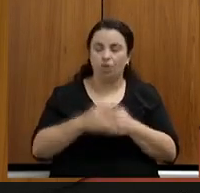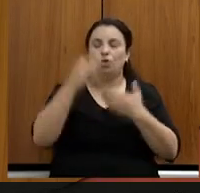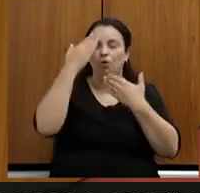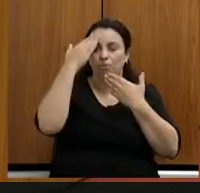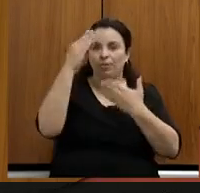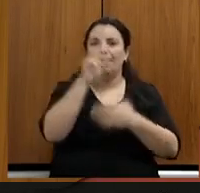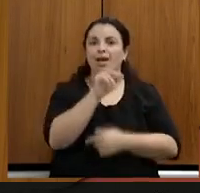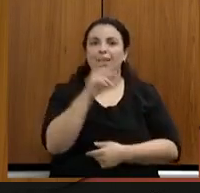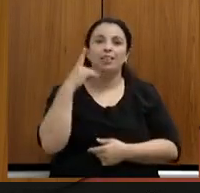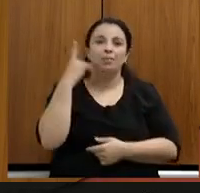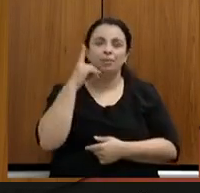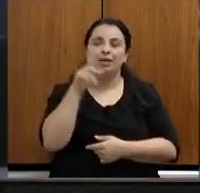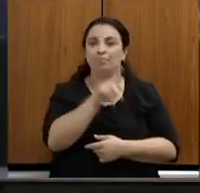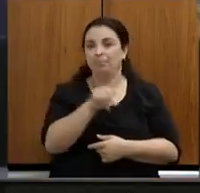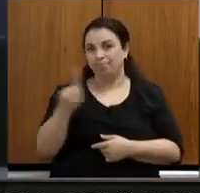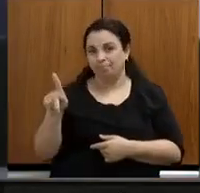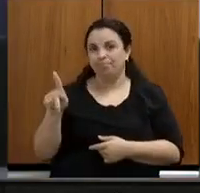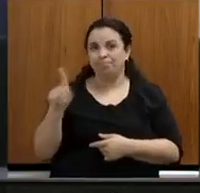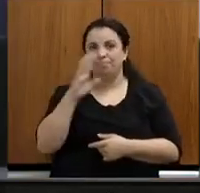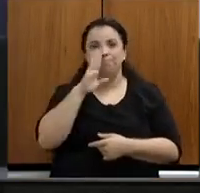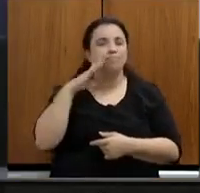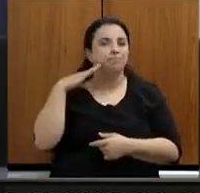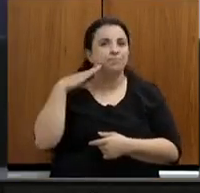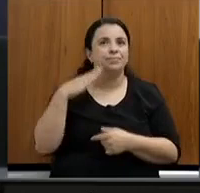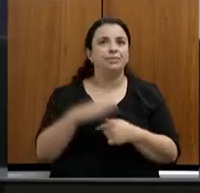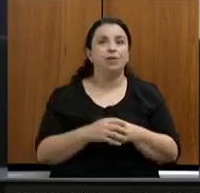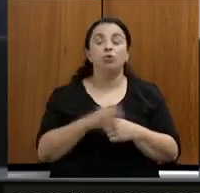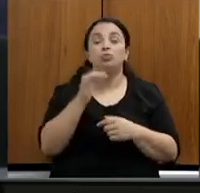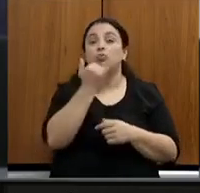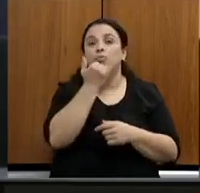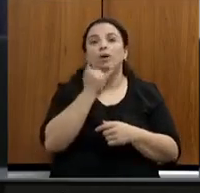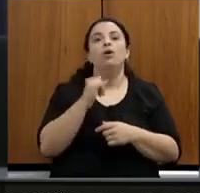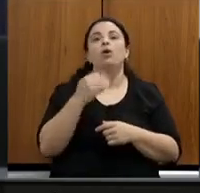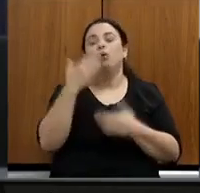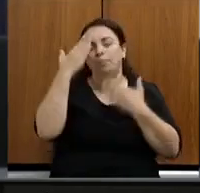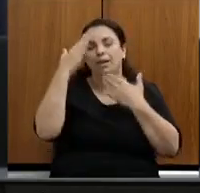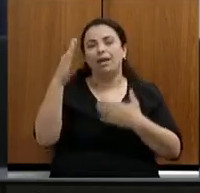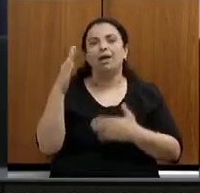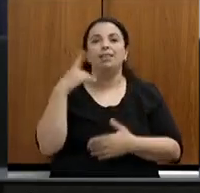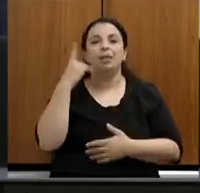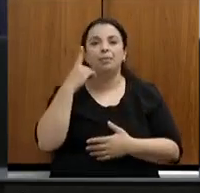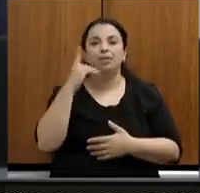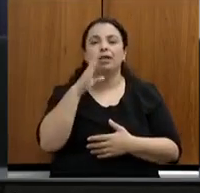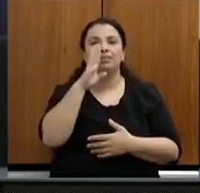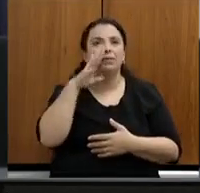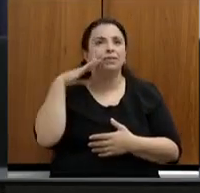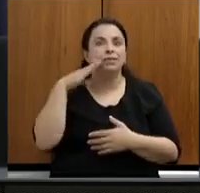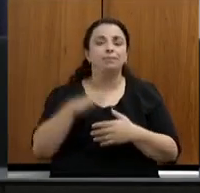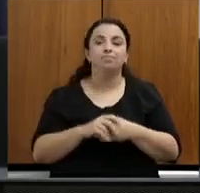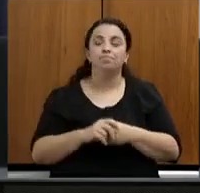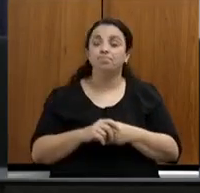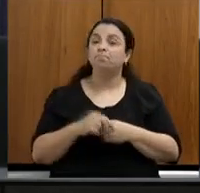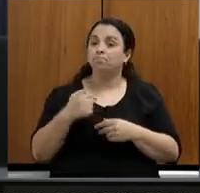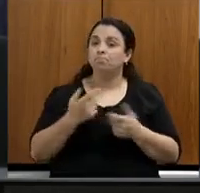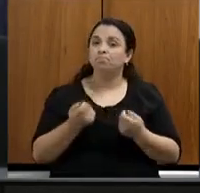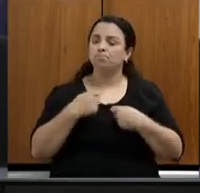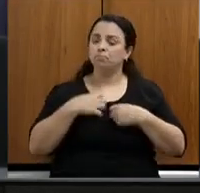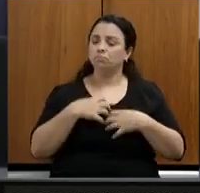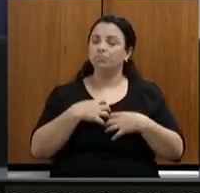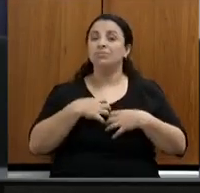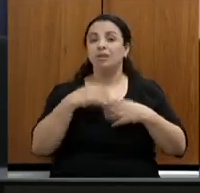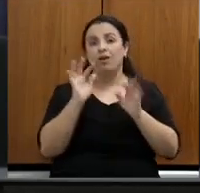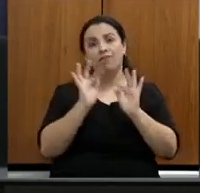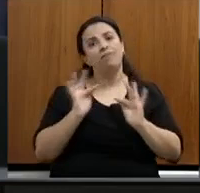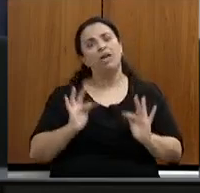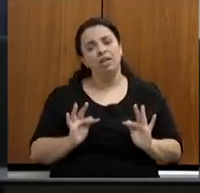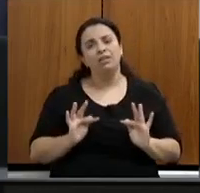deputada Beatriz Serqueira. E eu quero dizer, deputada, que eu fico muito feliz. Fico extremamente